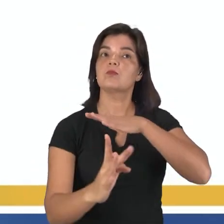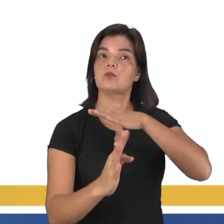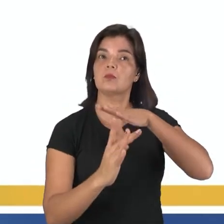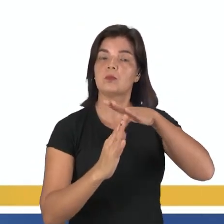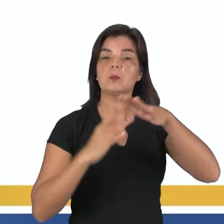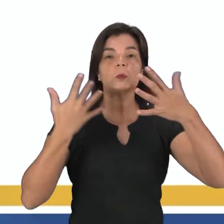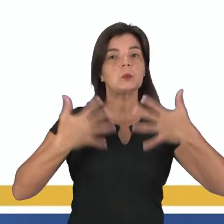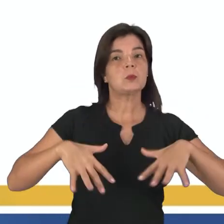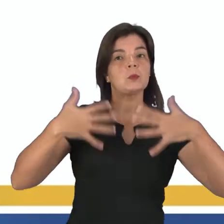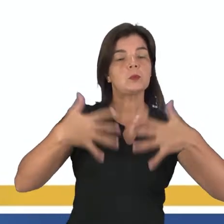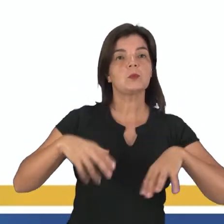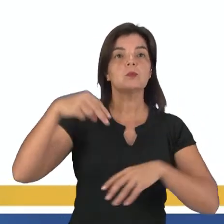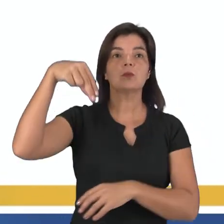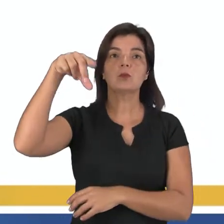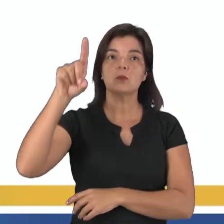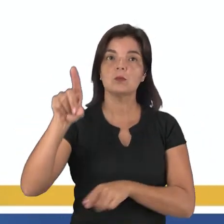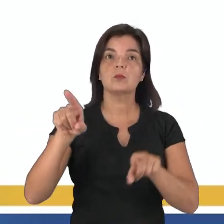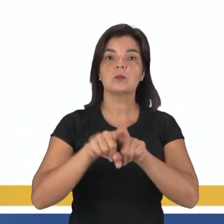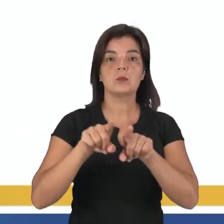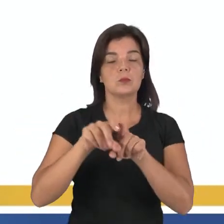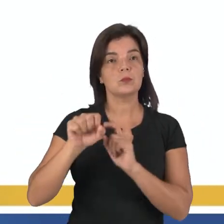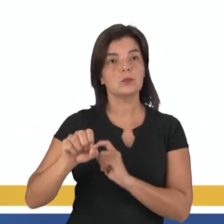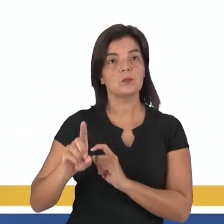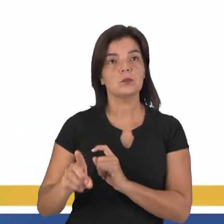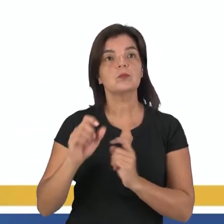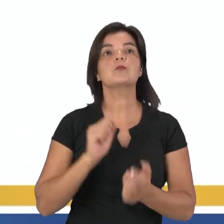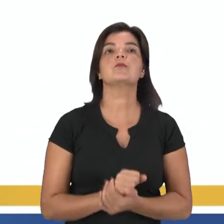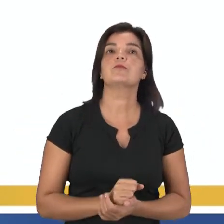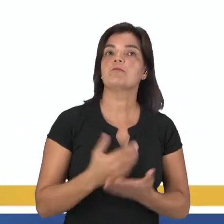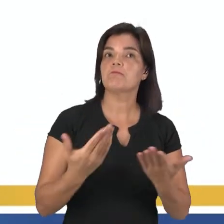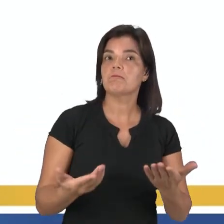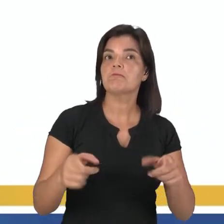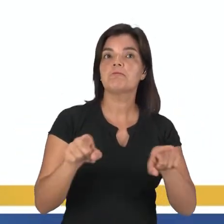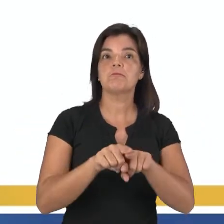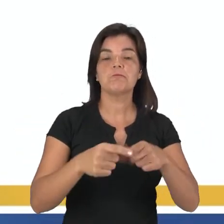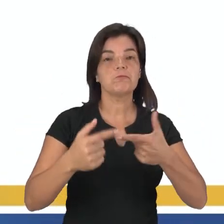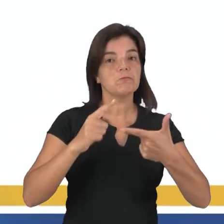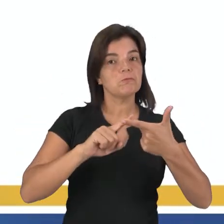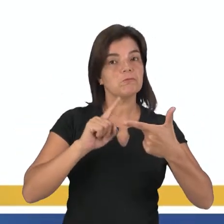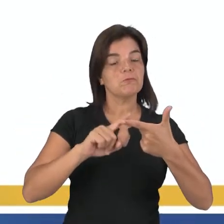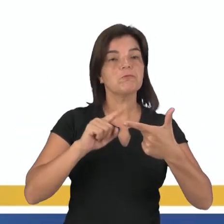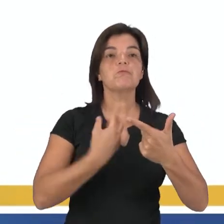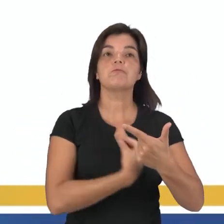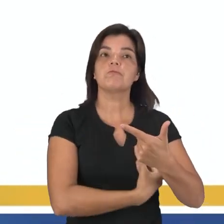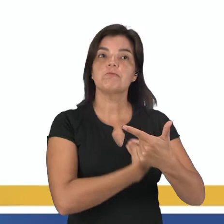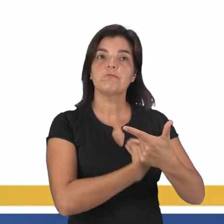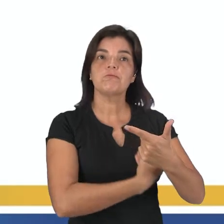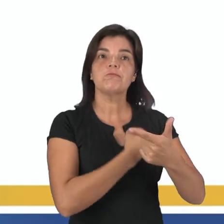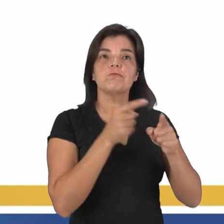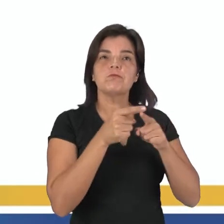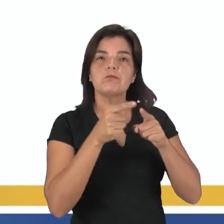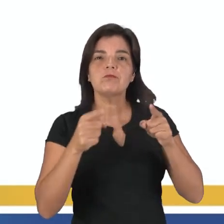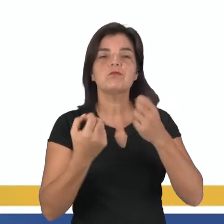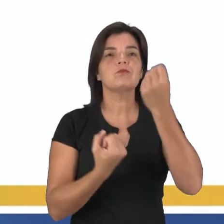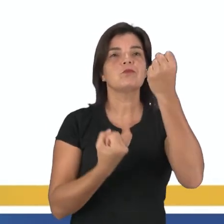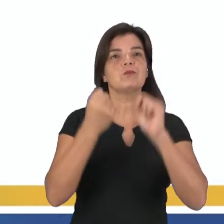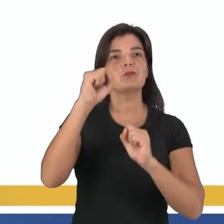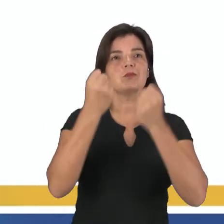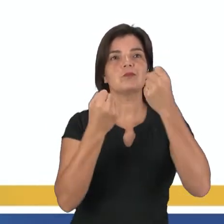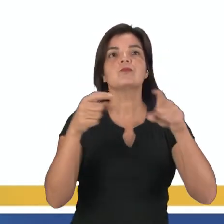migratório da região nordeste para o sudeste, uma vez que a segunda vivia o período da